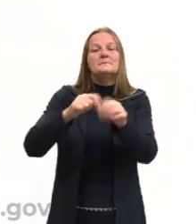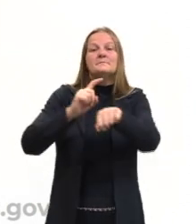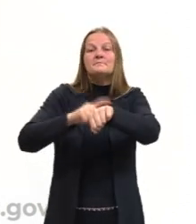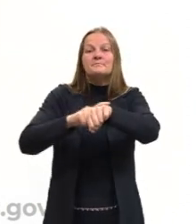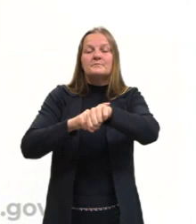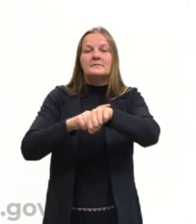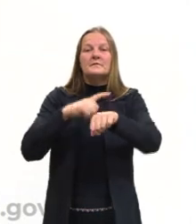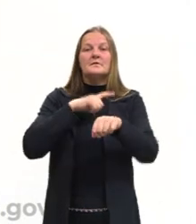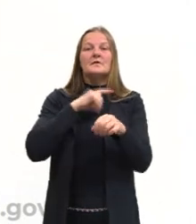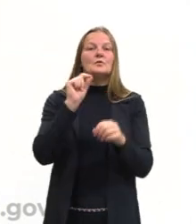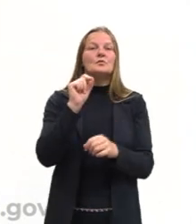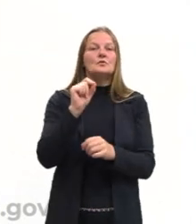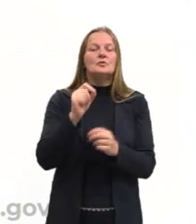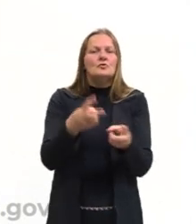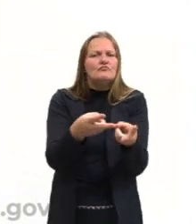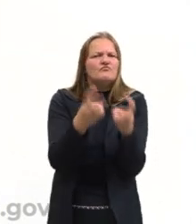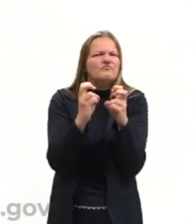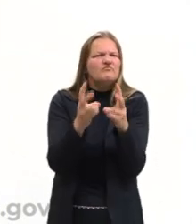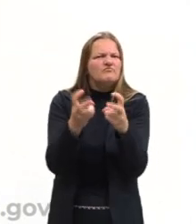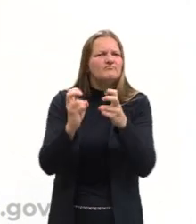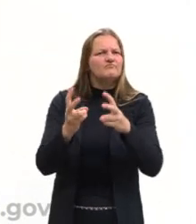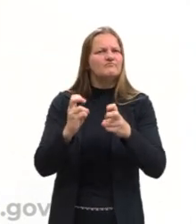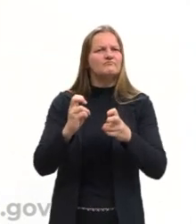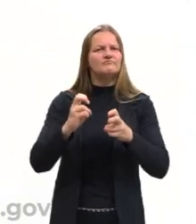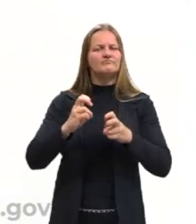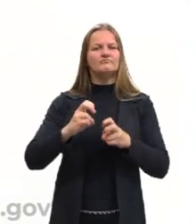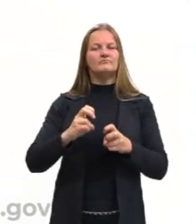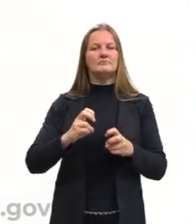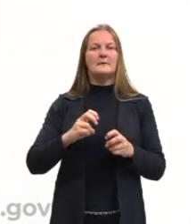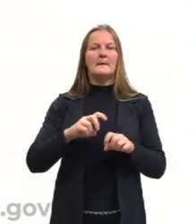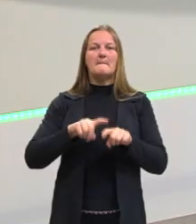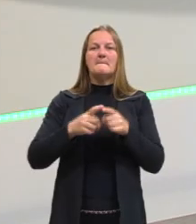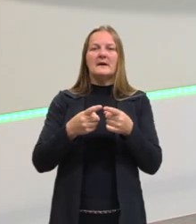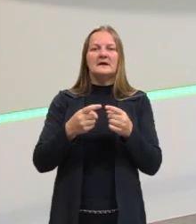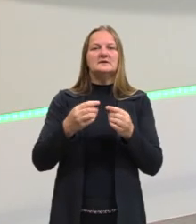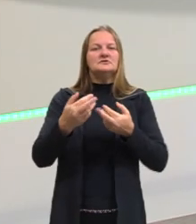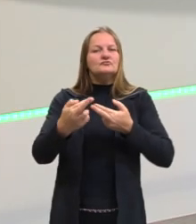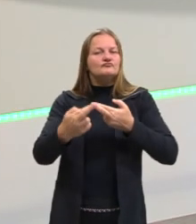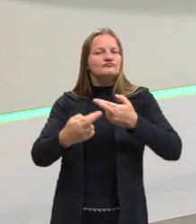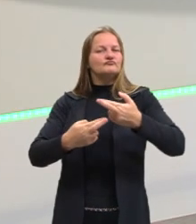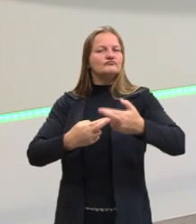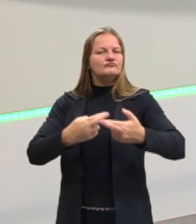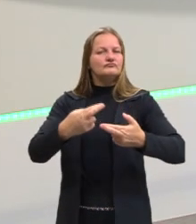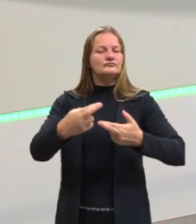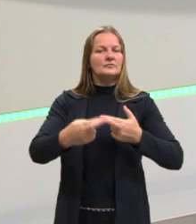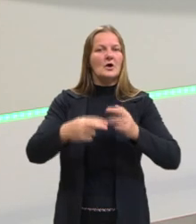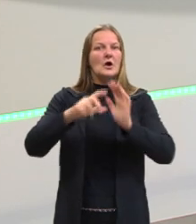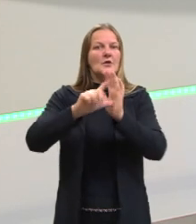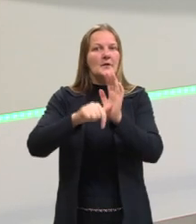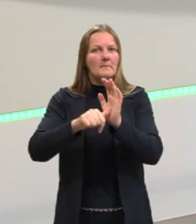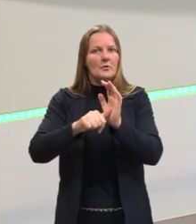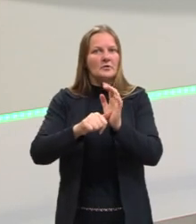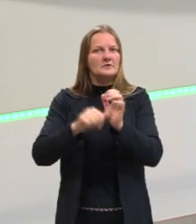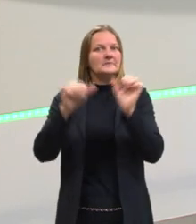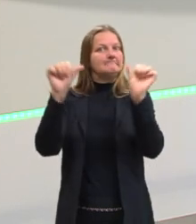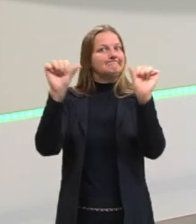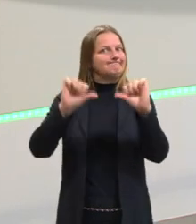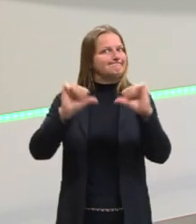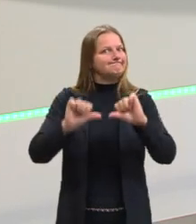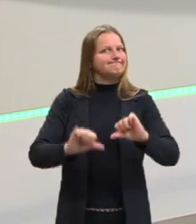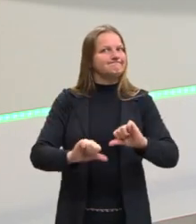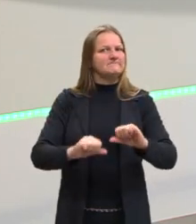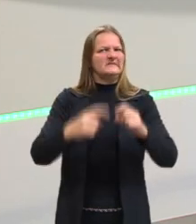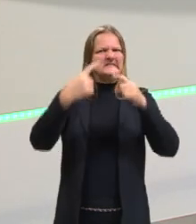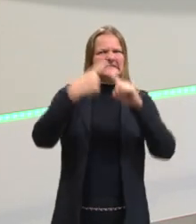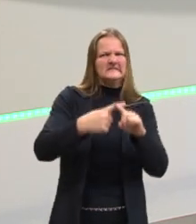uma exploração mais amigável. Num segundo momento houve alguns enfrentamentos,